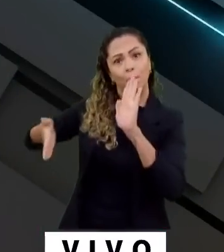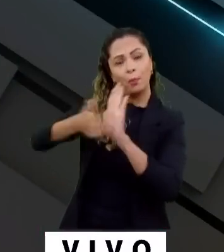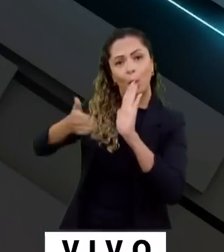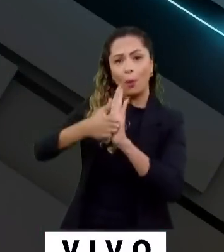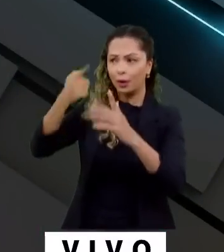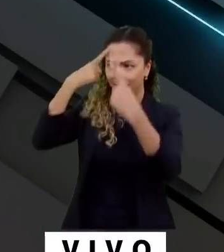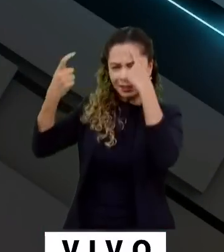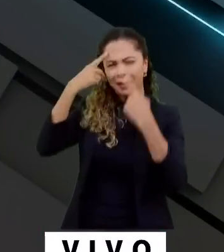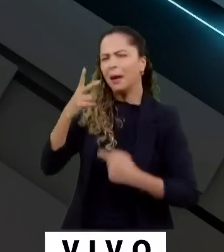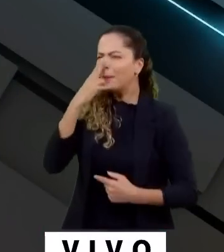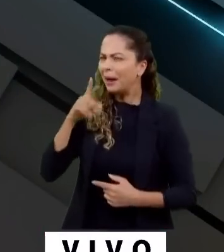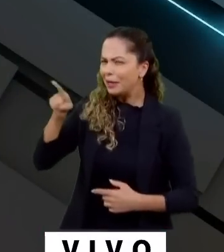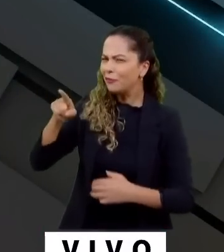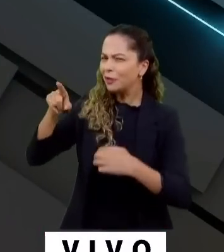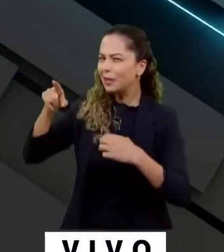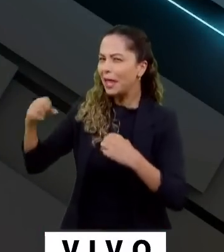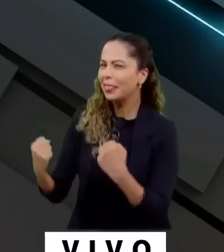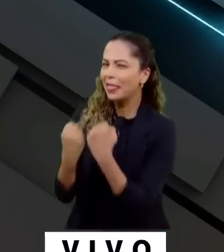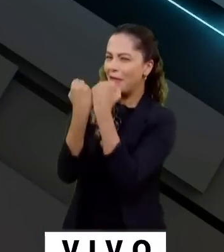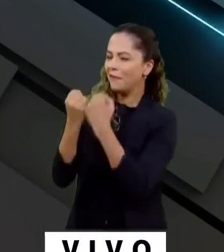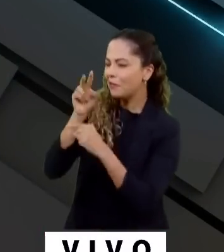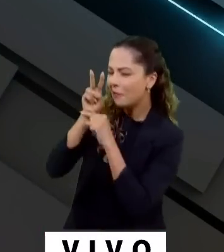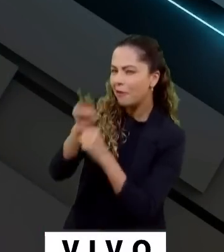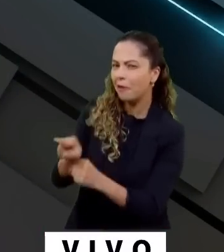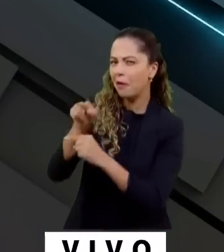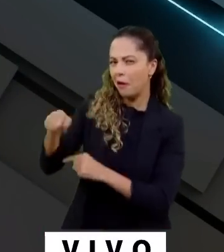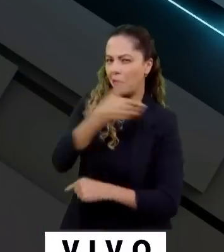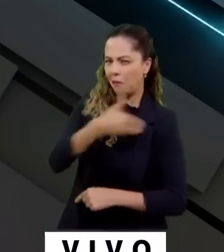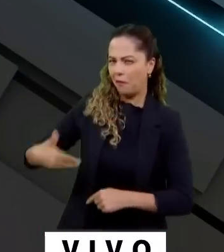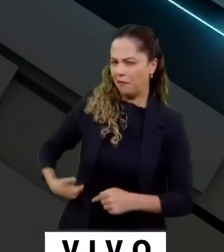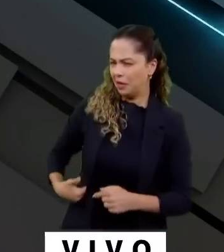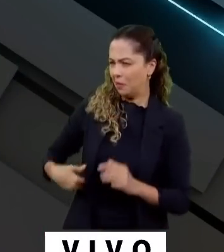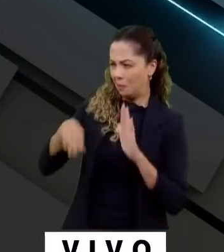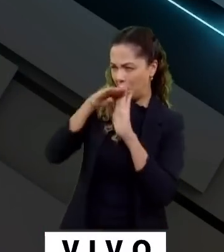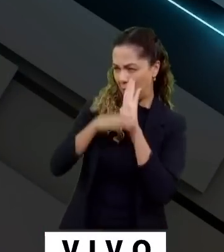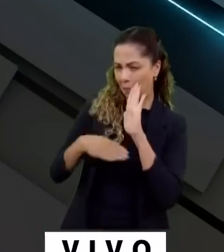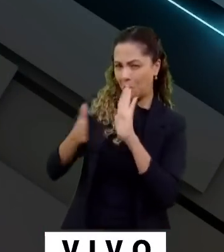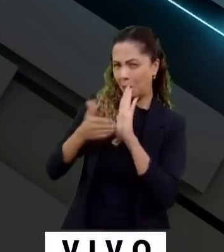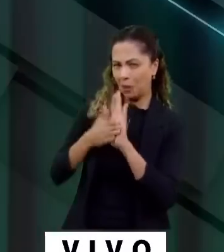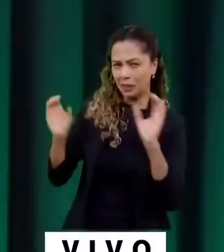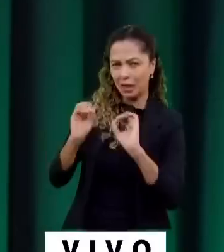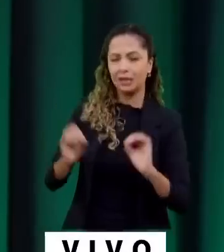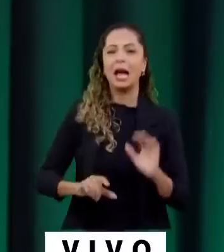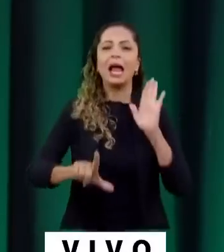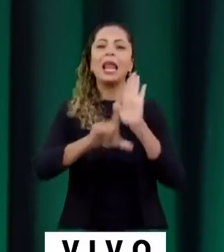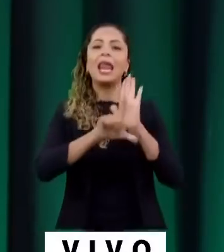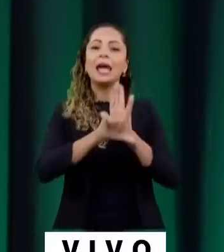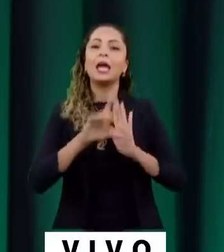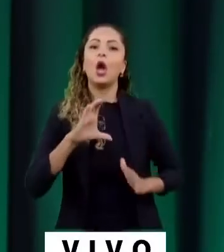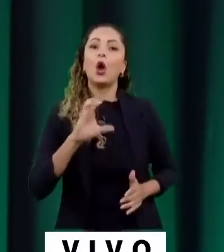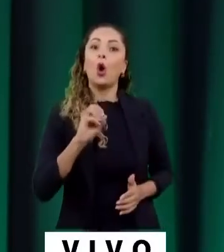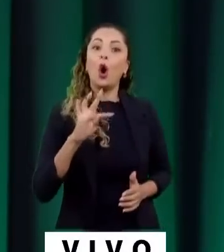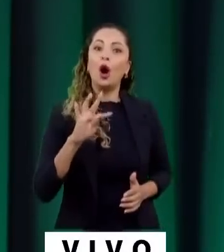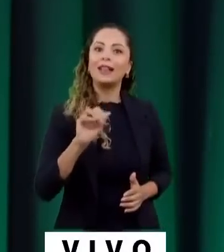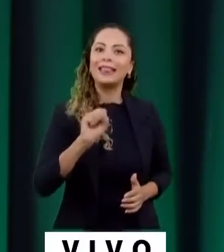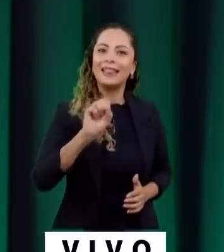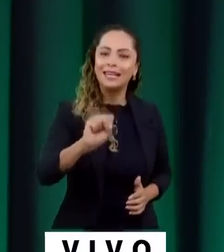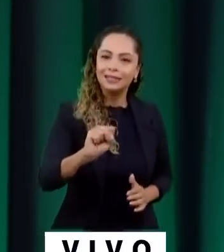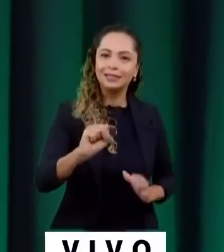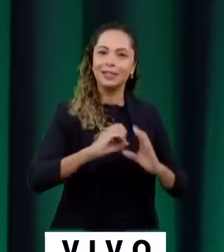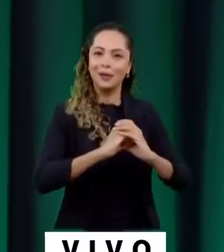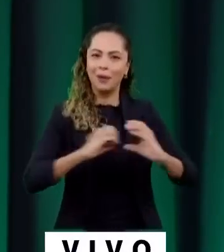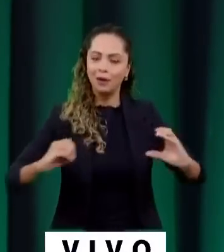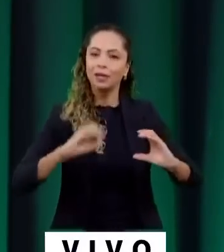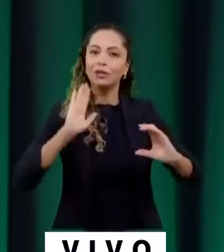veio aqui mais para defender o governo do que apresentar suas ideias. Então, vamos falar de ideias. Lei de cotas, que completou este ano 10 anos, deveria